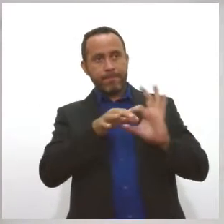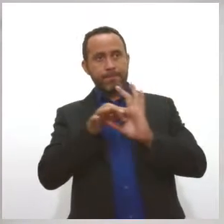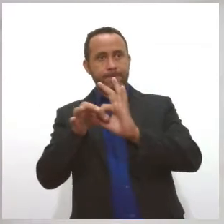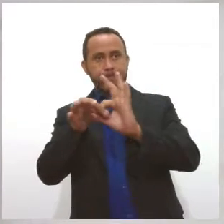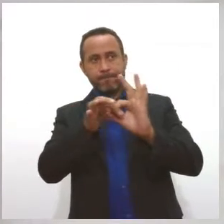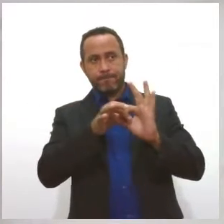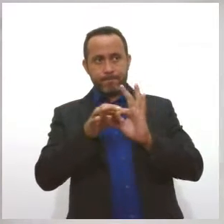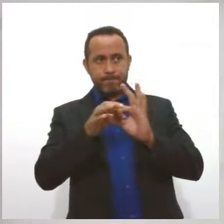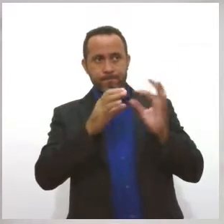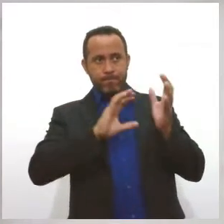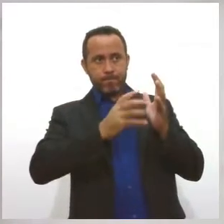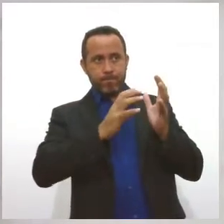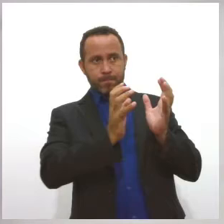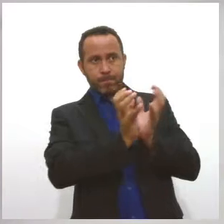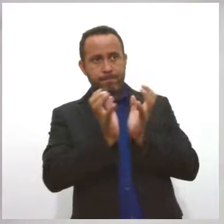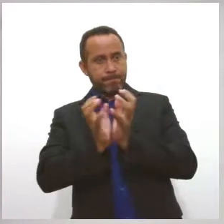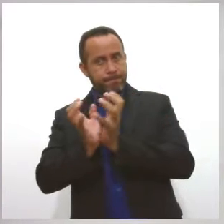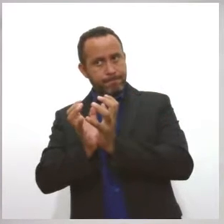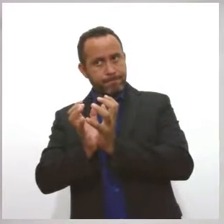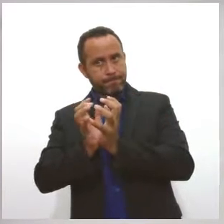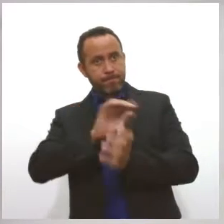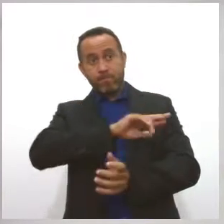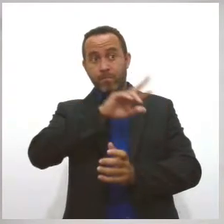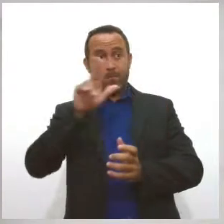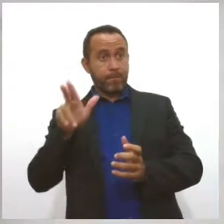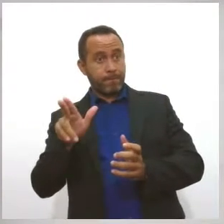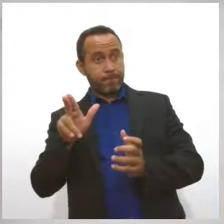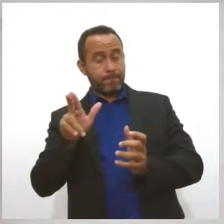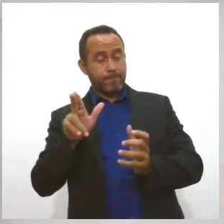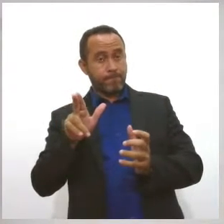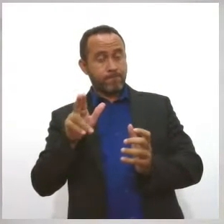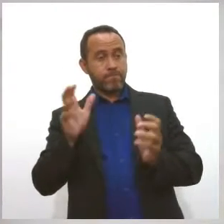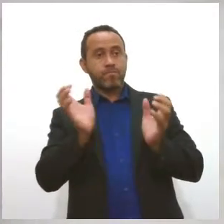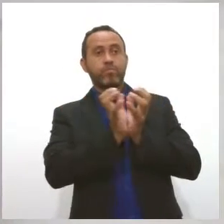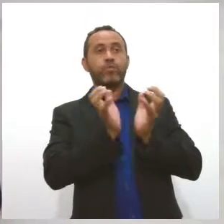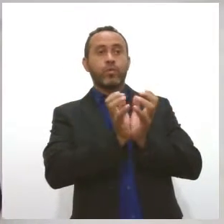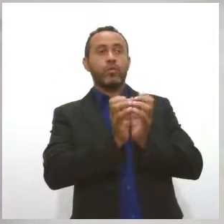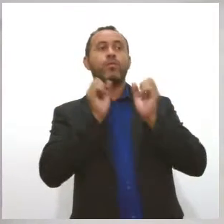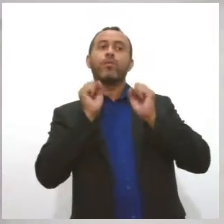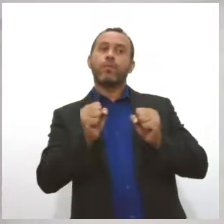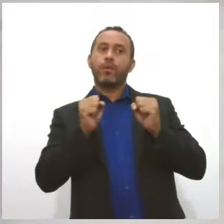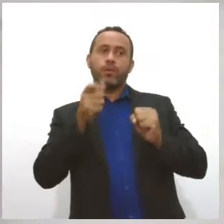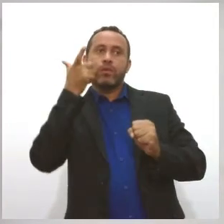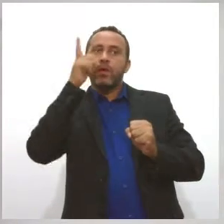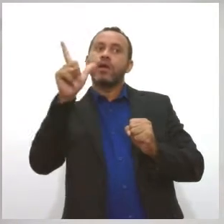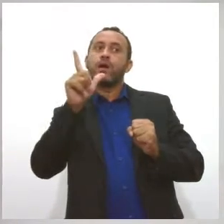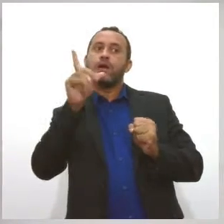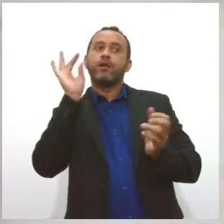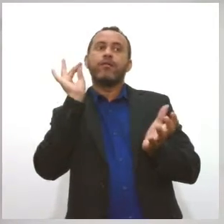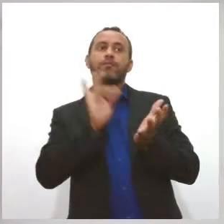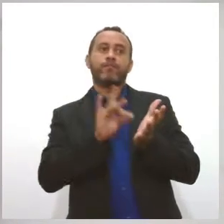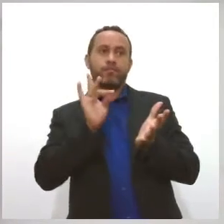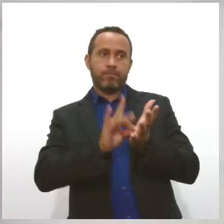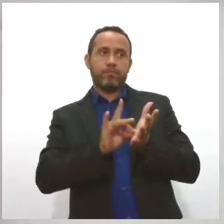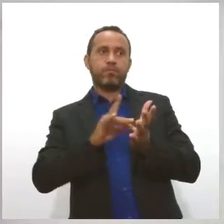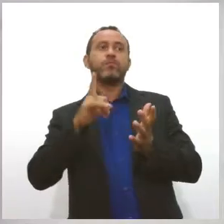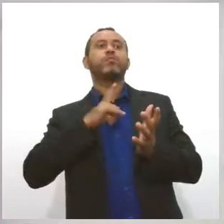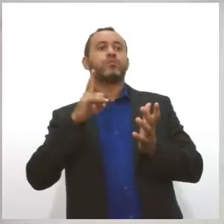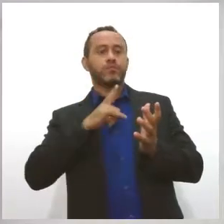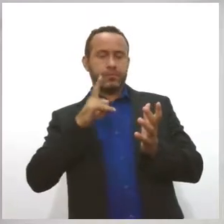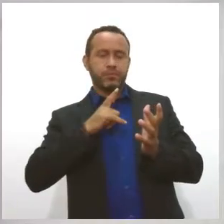de votos válidos da própria eleição para poder ser eleito, mesmo havendo a